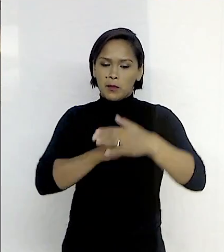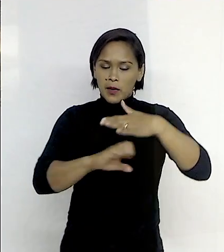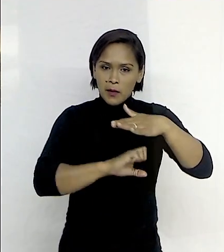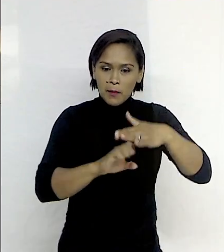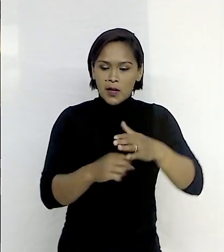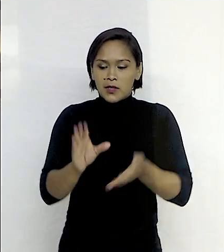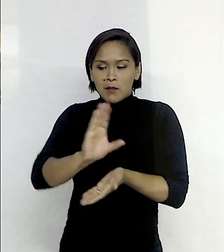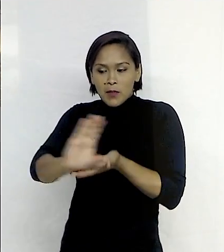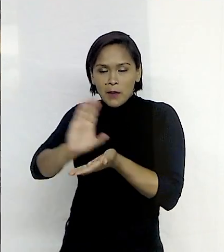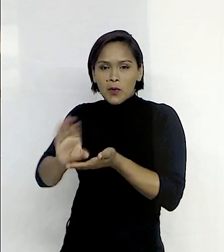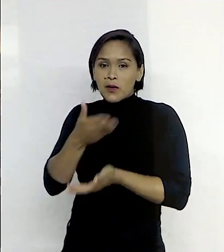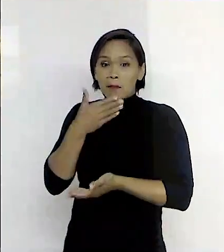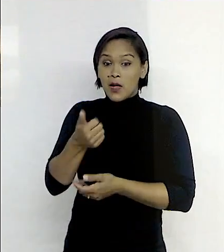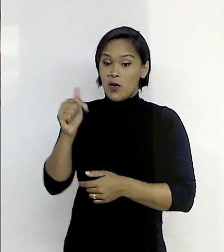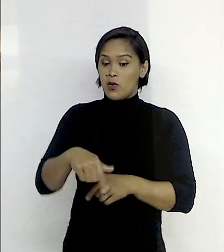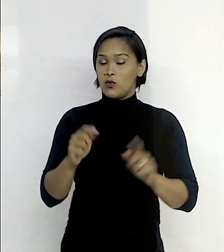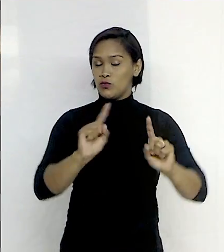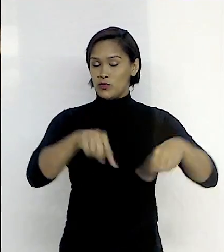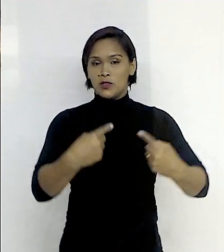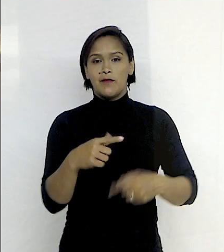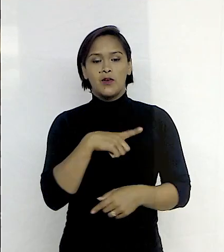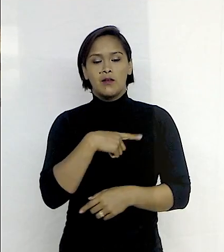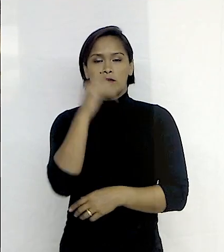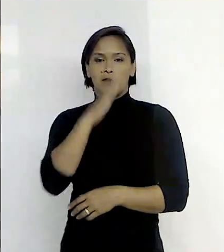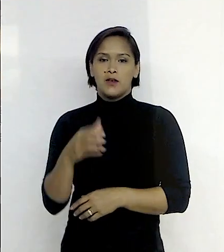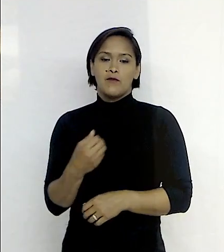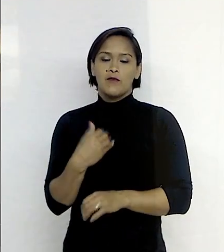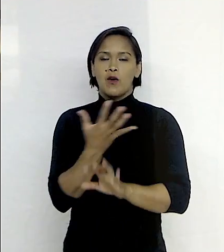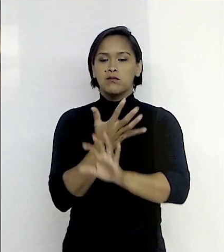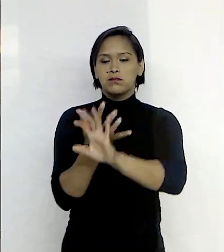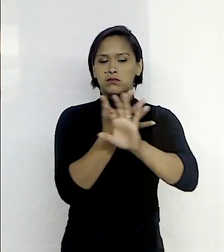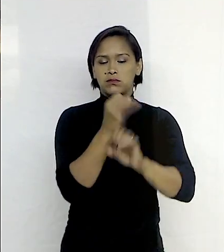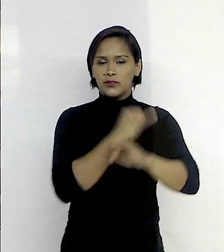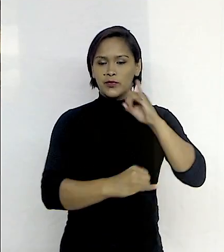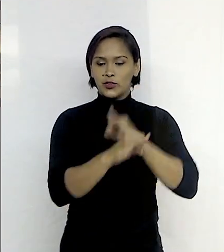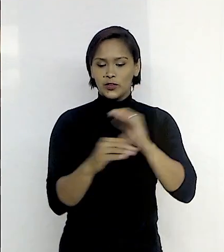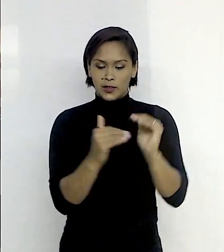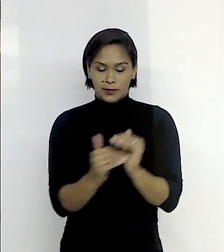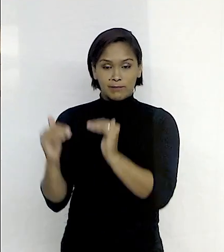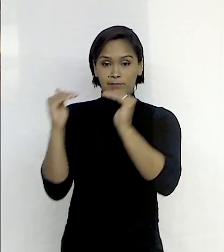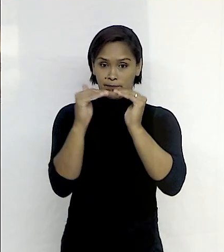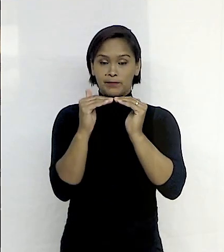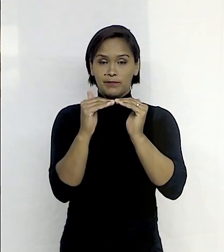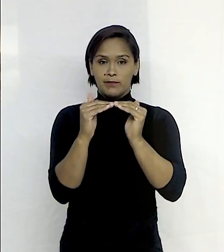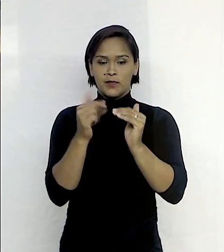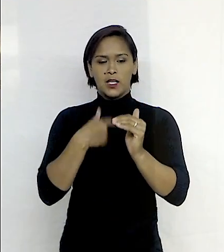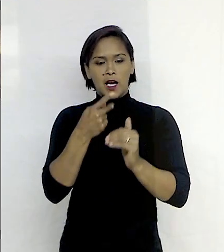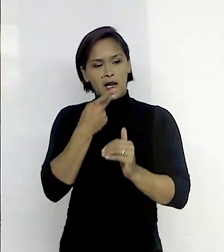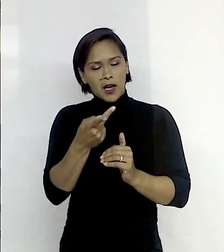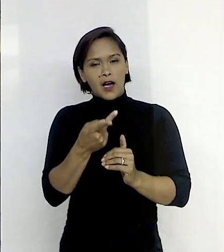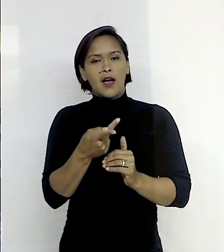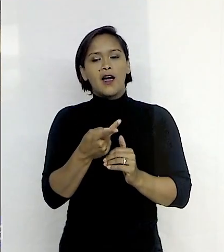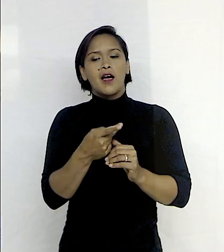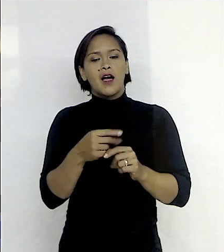exportar melhor nesse desafio que nós vivemos, onde o digital vem se impondo por muito mais adão. Eu diria que as